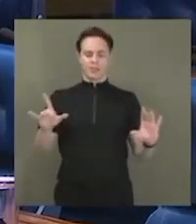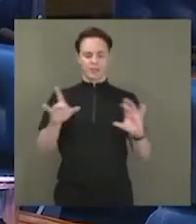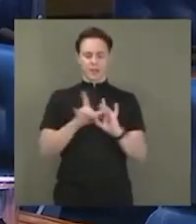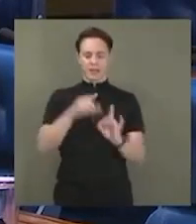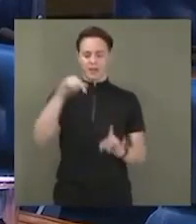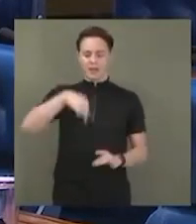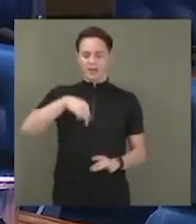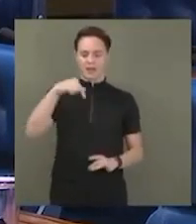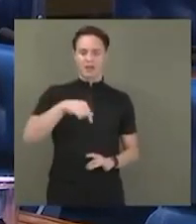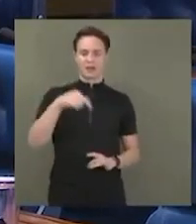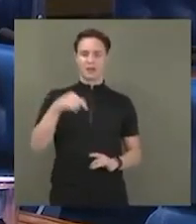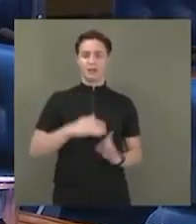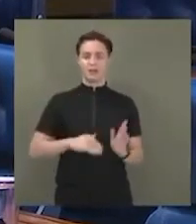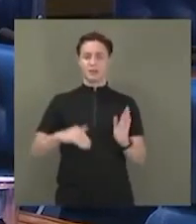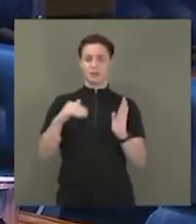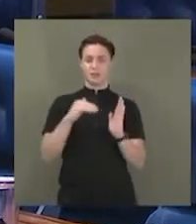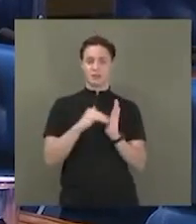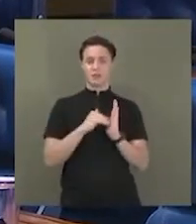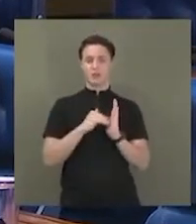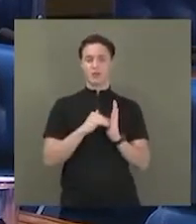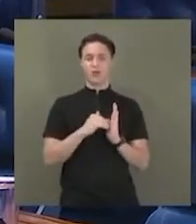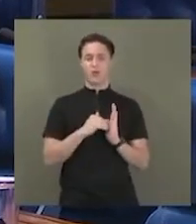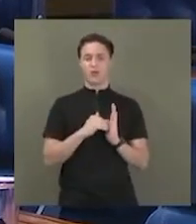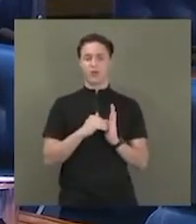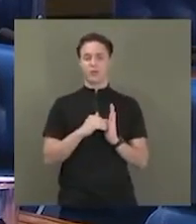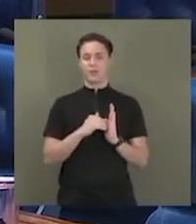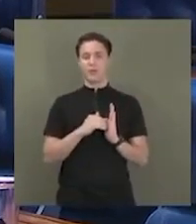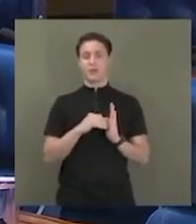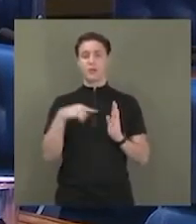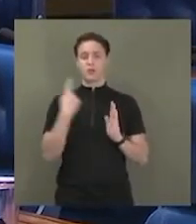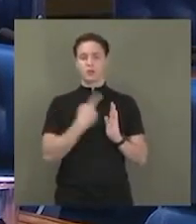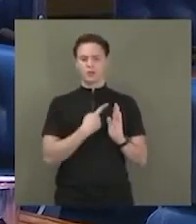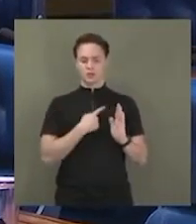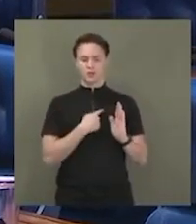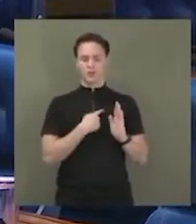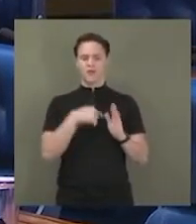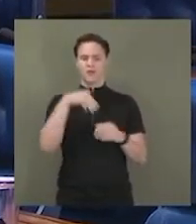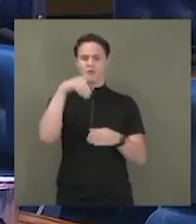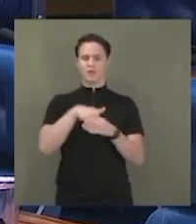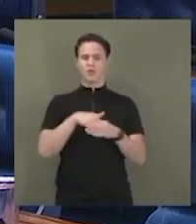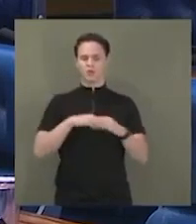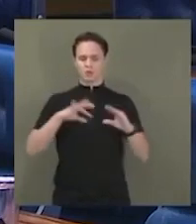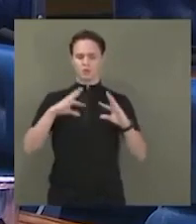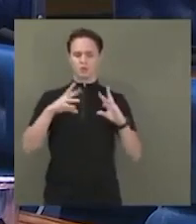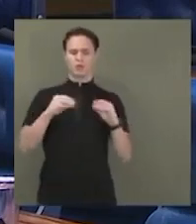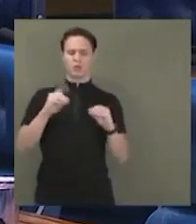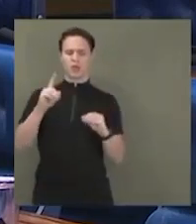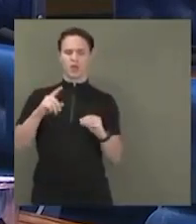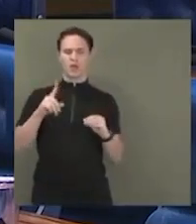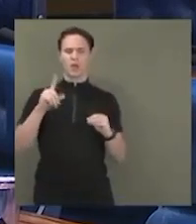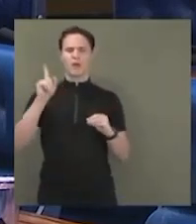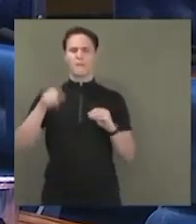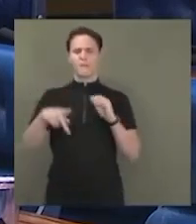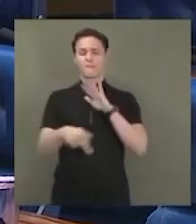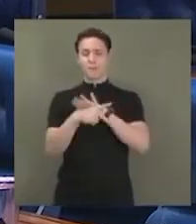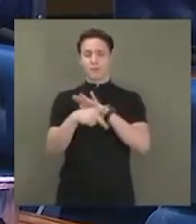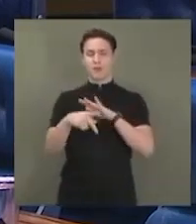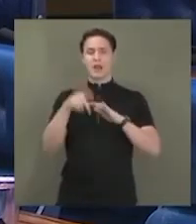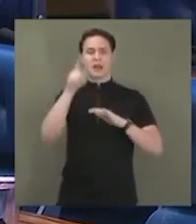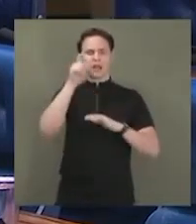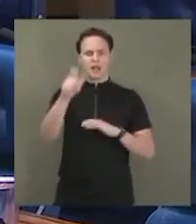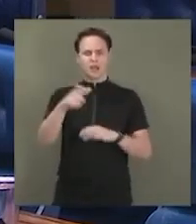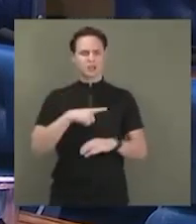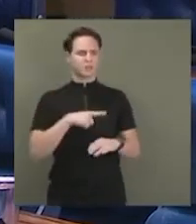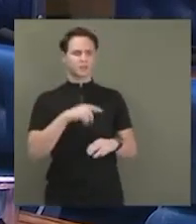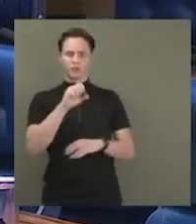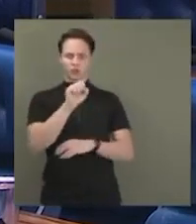Senado Federal, nós votamos todas as matérias que eram de interesse dos estados do Sul e do Sudeste. Por